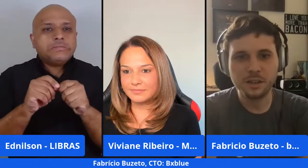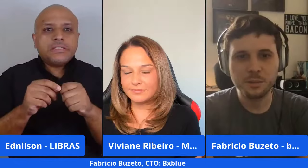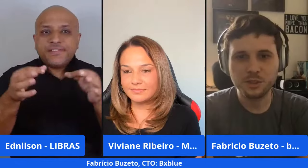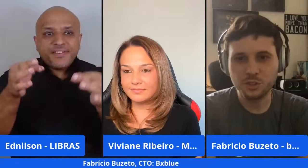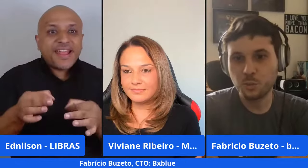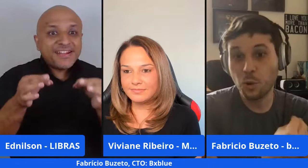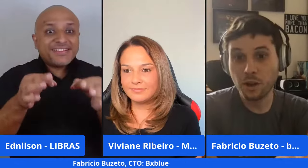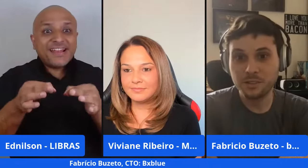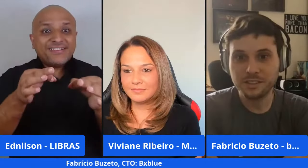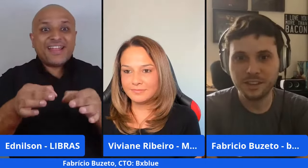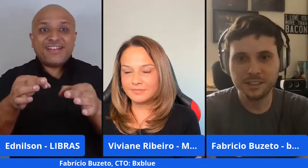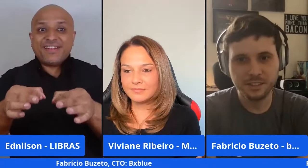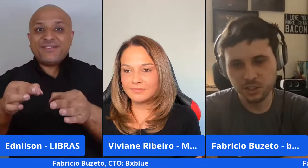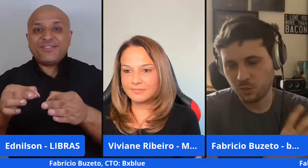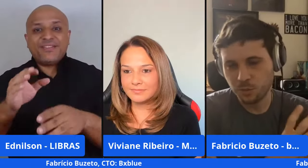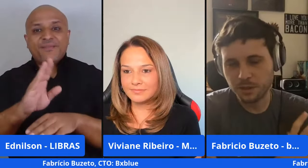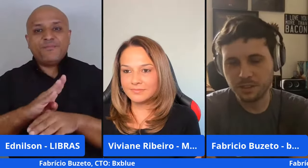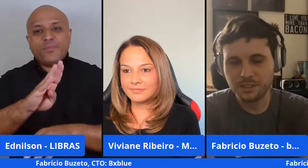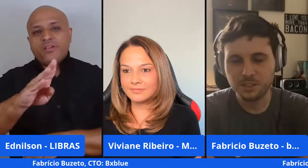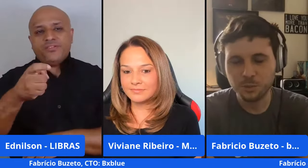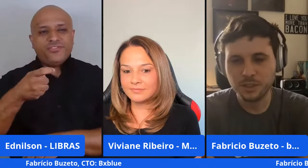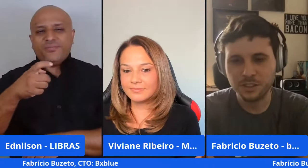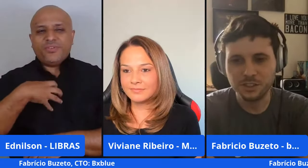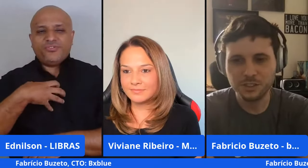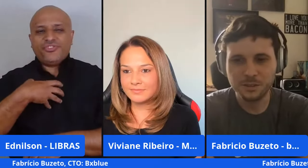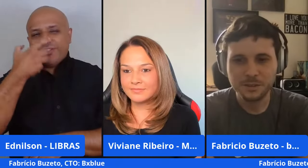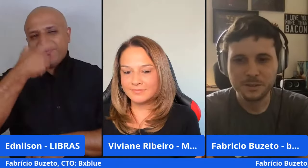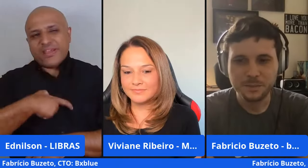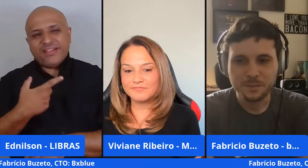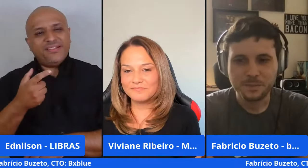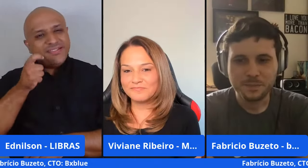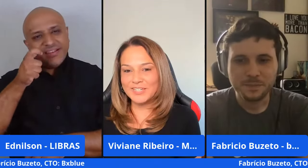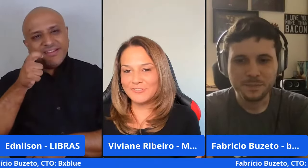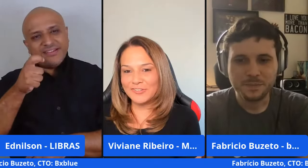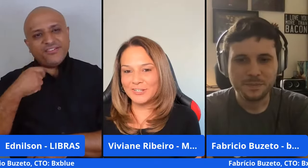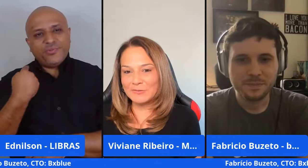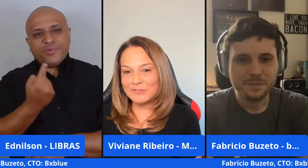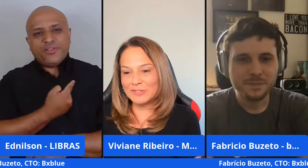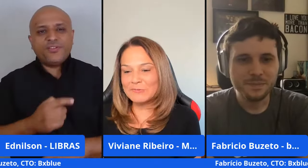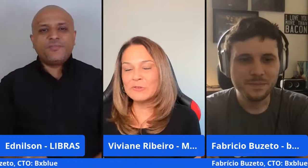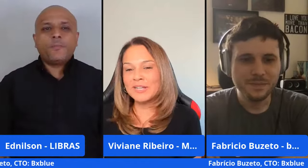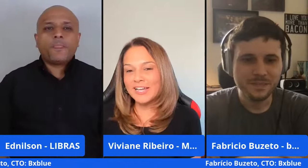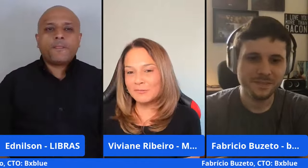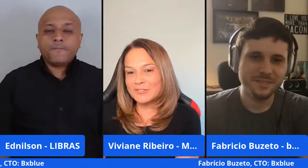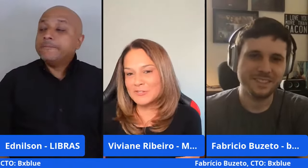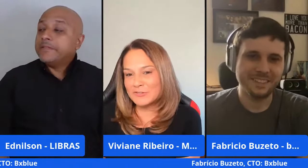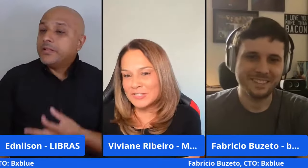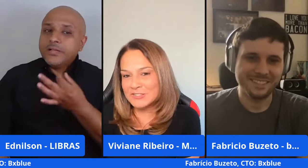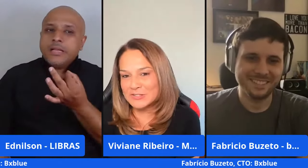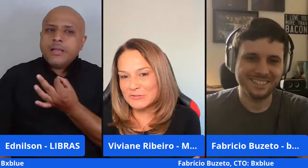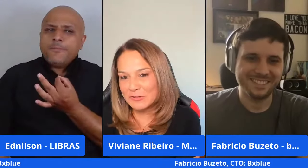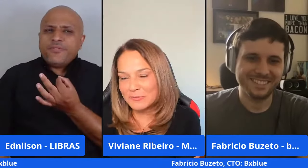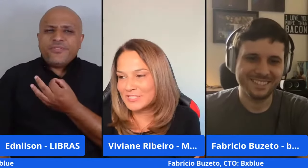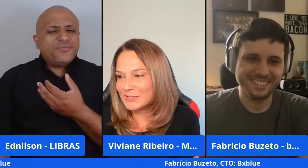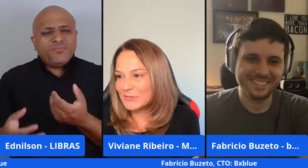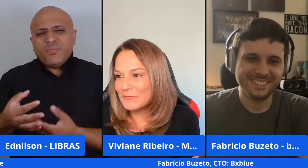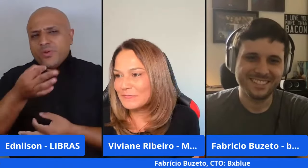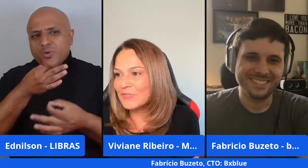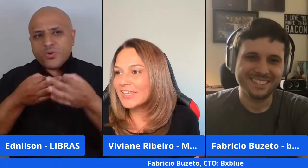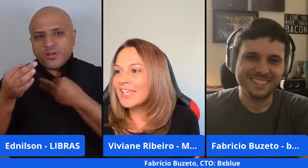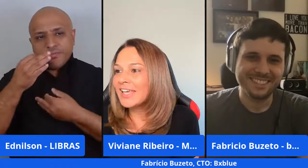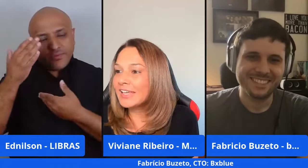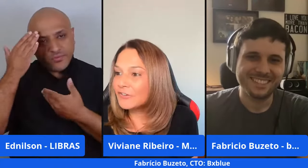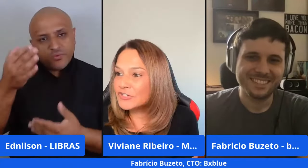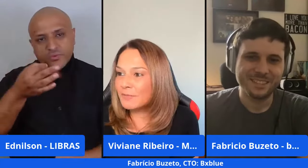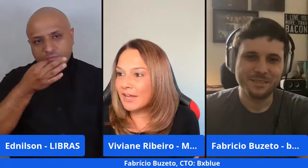maior na VX por causa dessa característica que foi bem interessante para a gente perfeito perfeito muito obrigada pelas suas colocações viu Fabrício